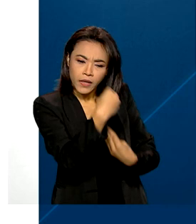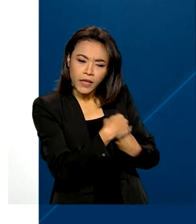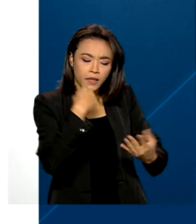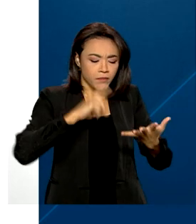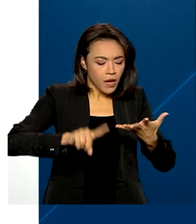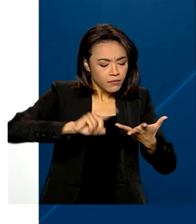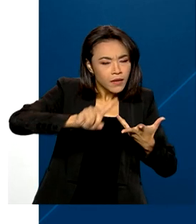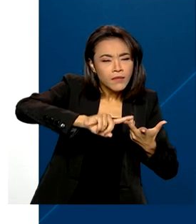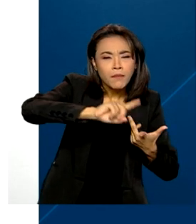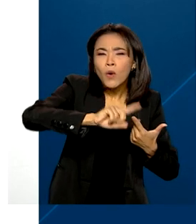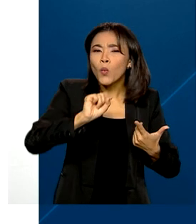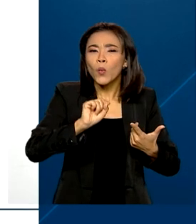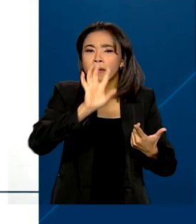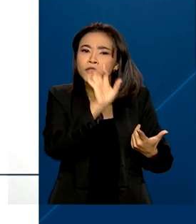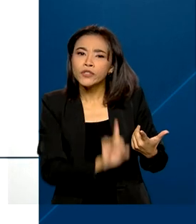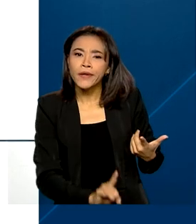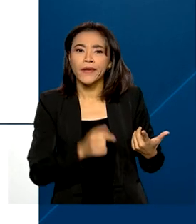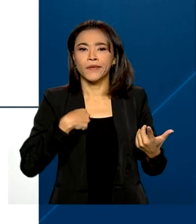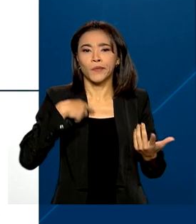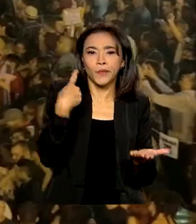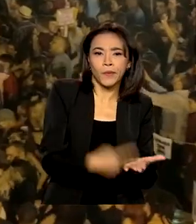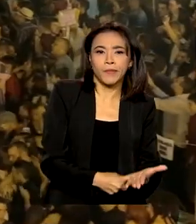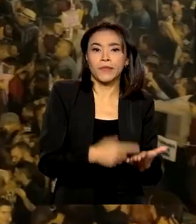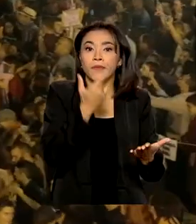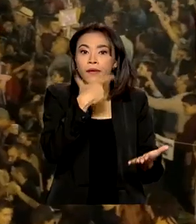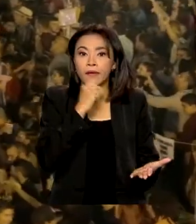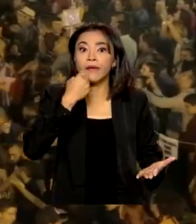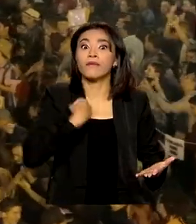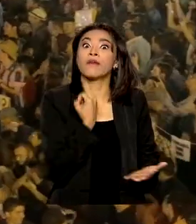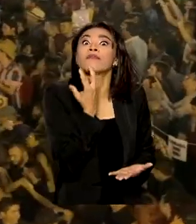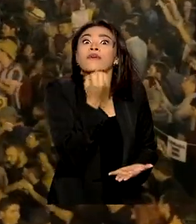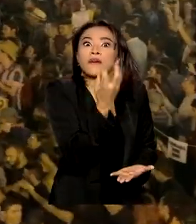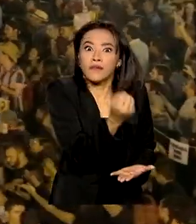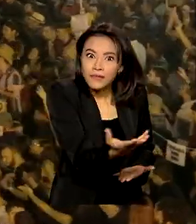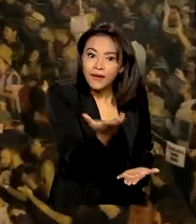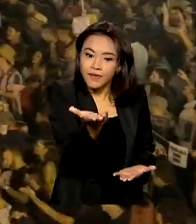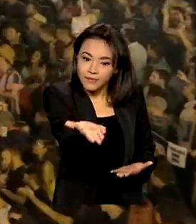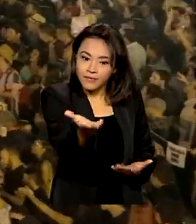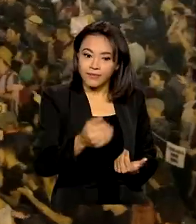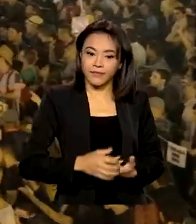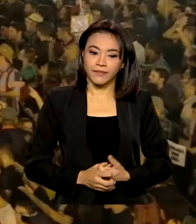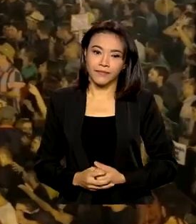direitos e deveres para quem vai viajar e cair no arrastapé.